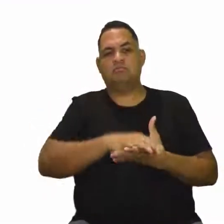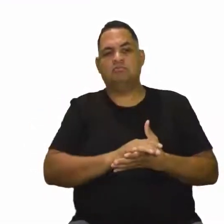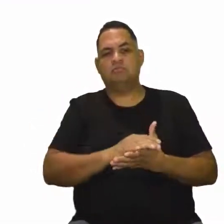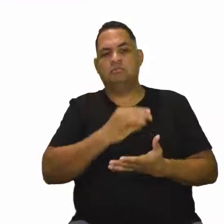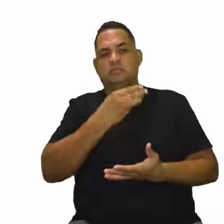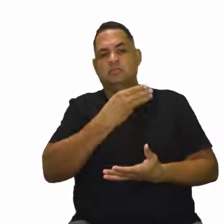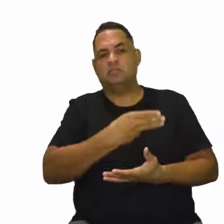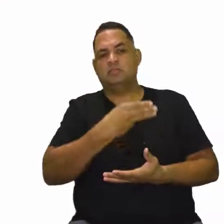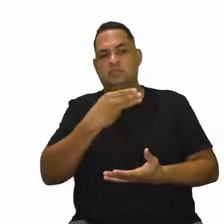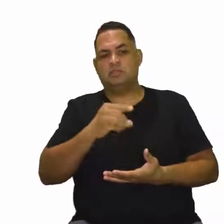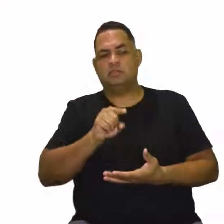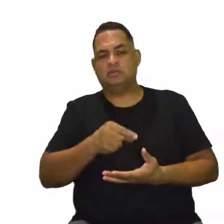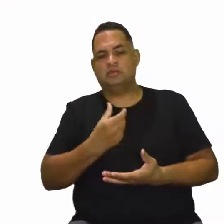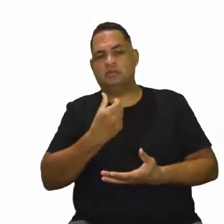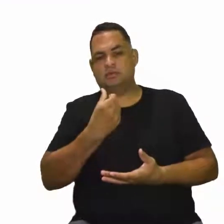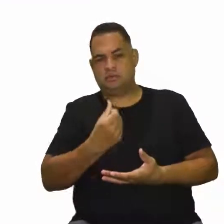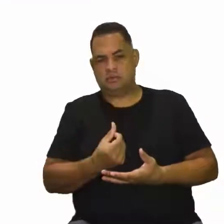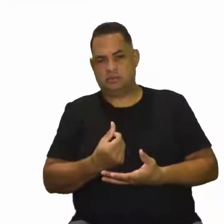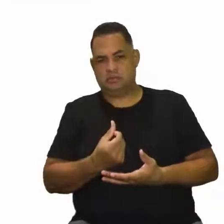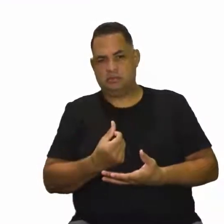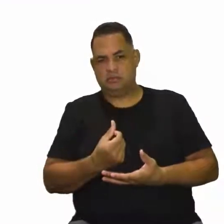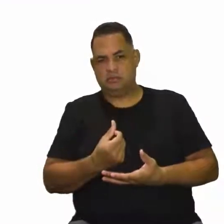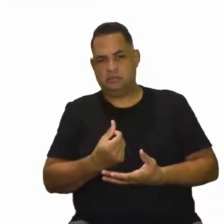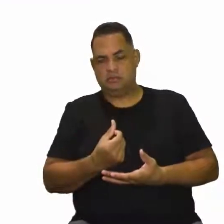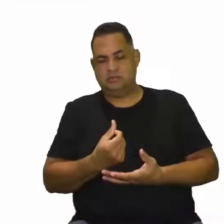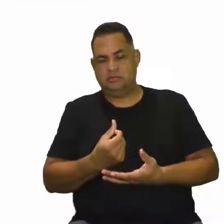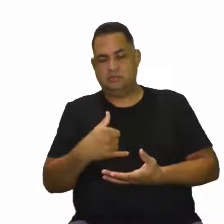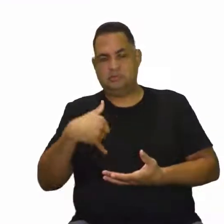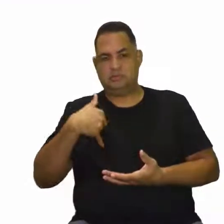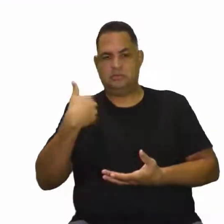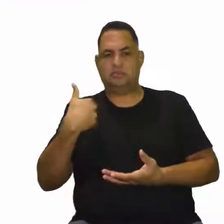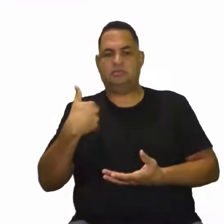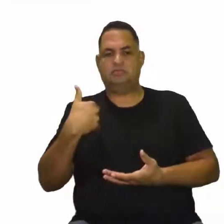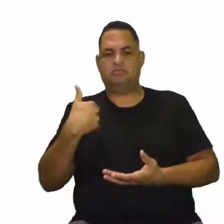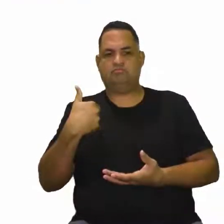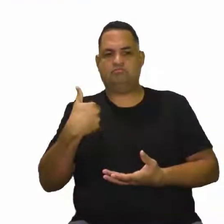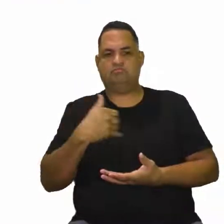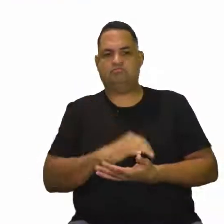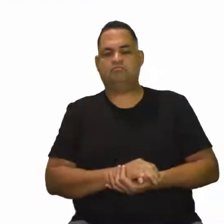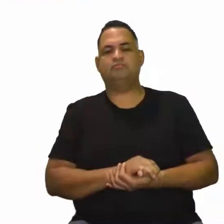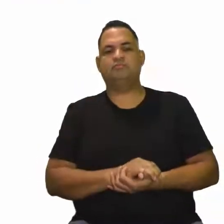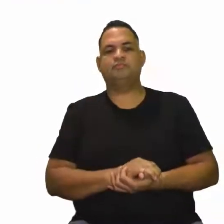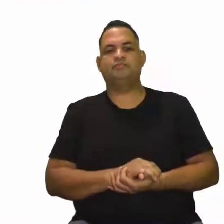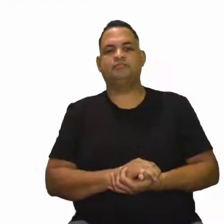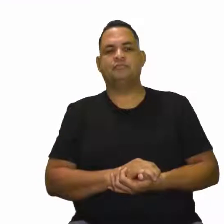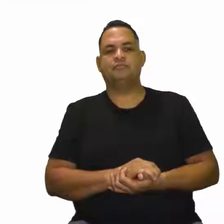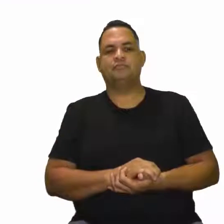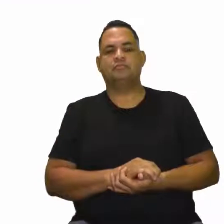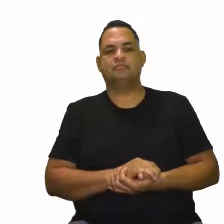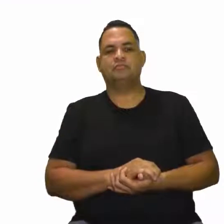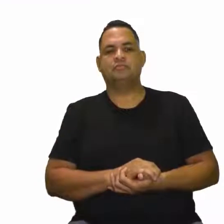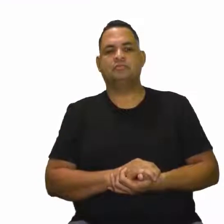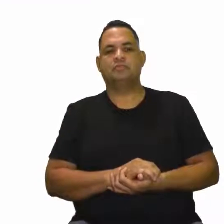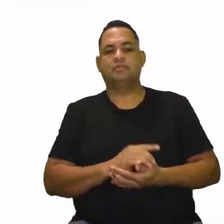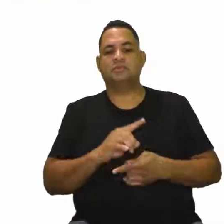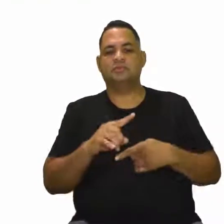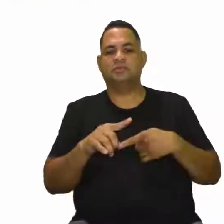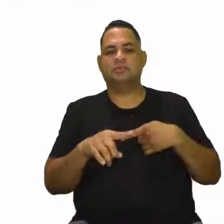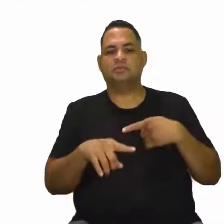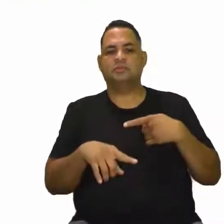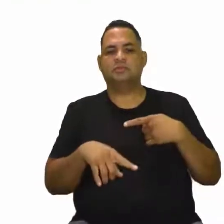33,6 anos. Olha só como é que esse grave. Já em